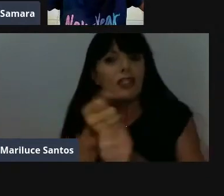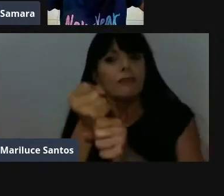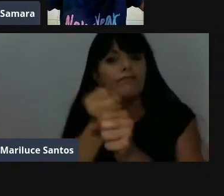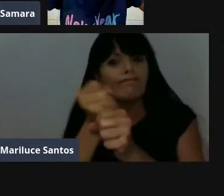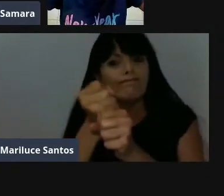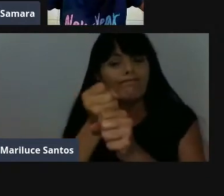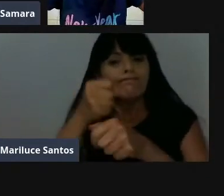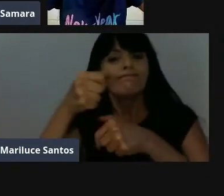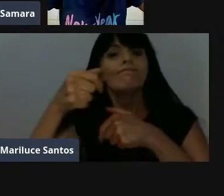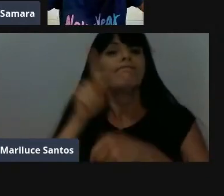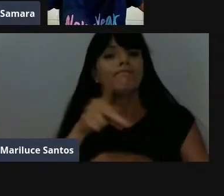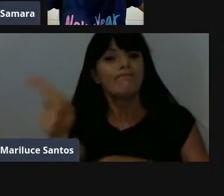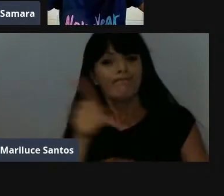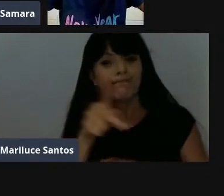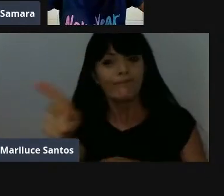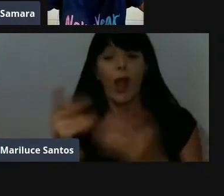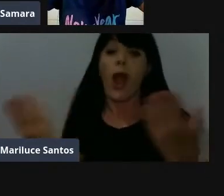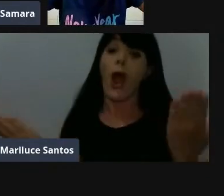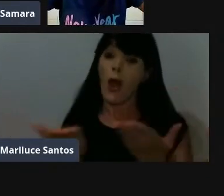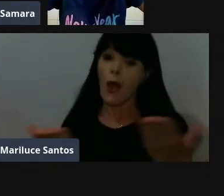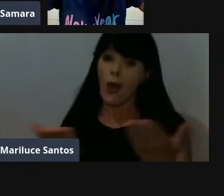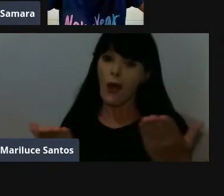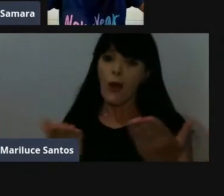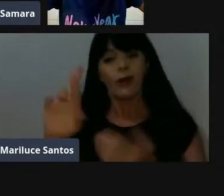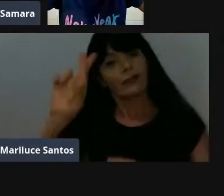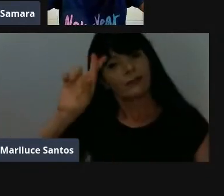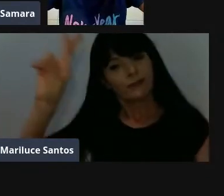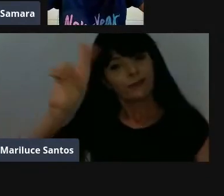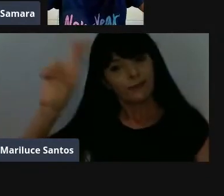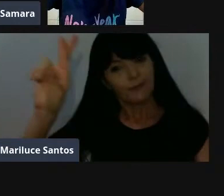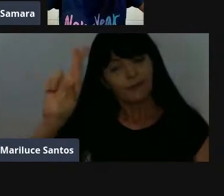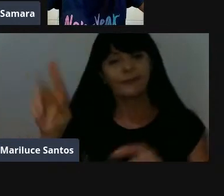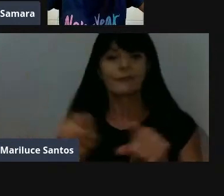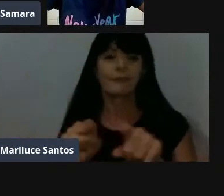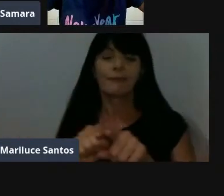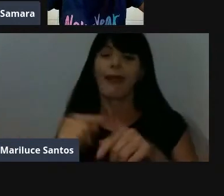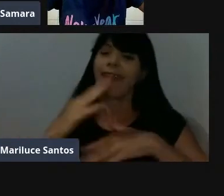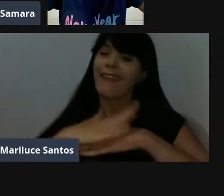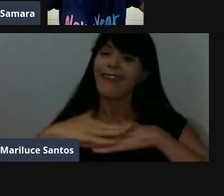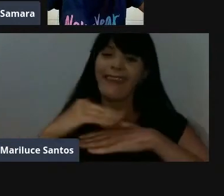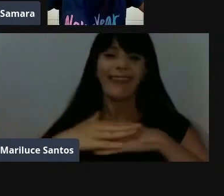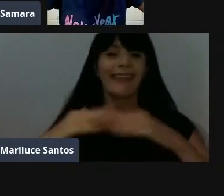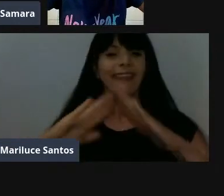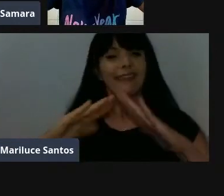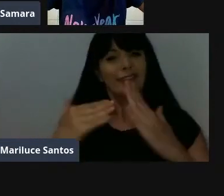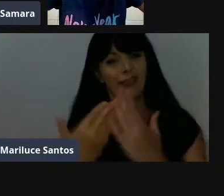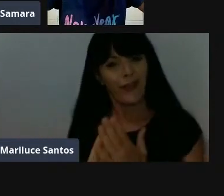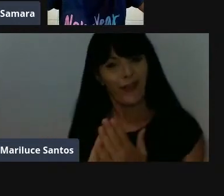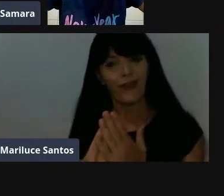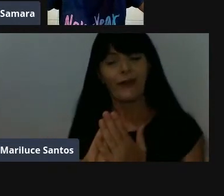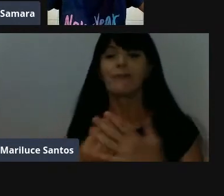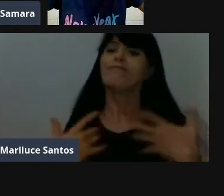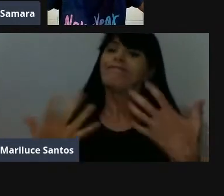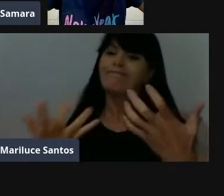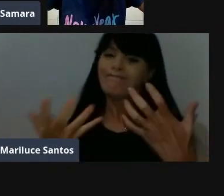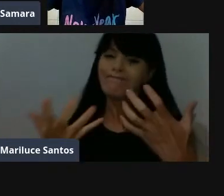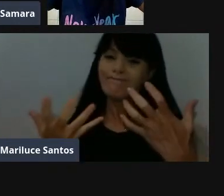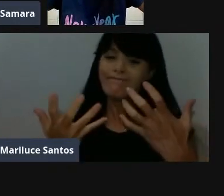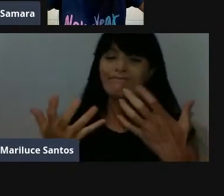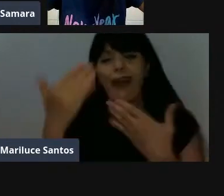diretora da Escola Estadual Imaculada Conceição, escola por mim tão querida. Quero agradecer à